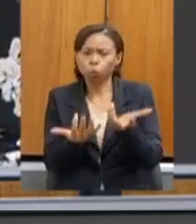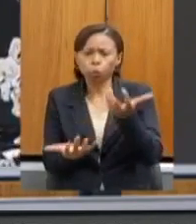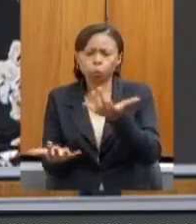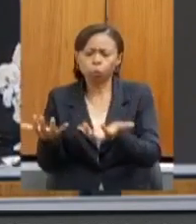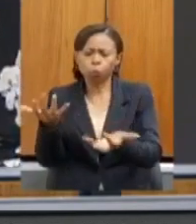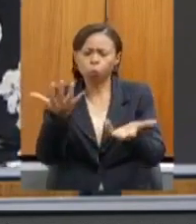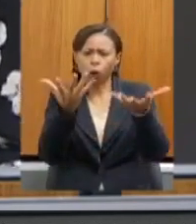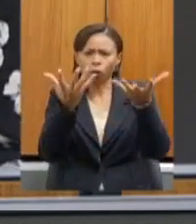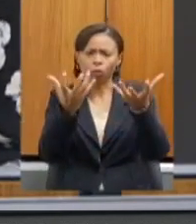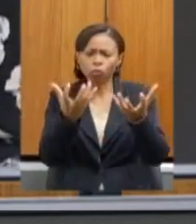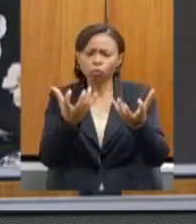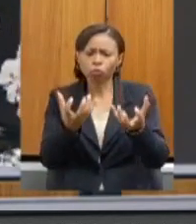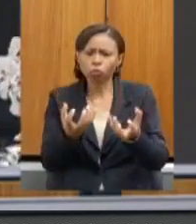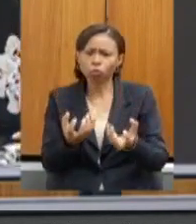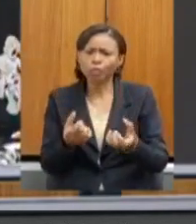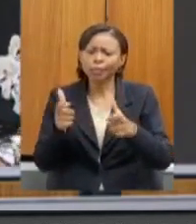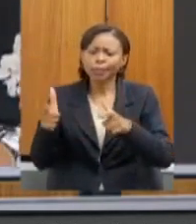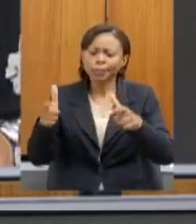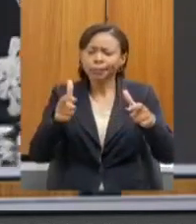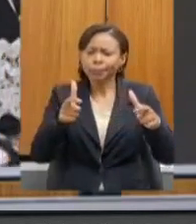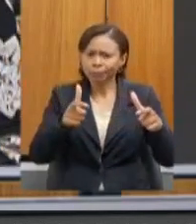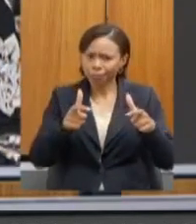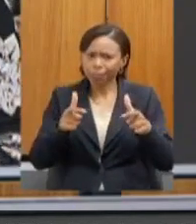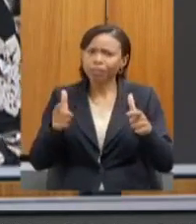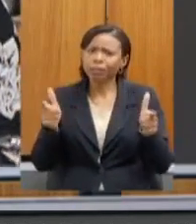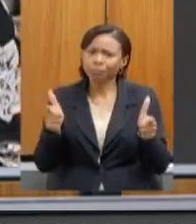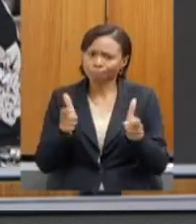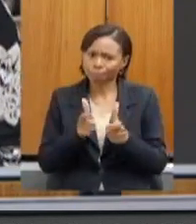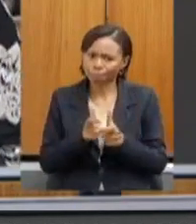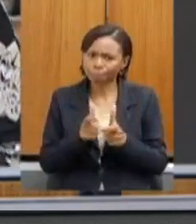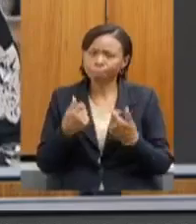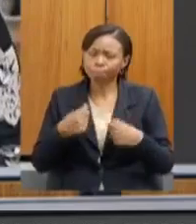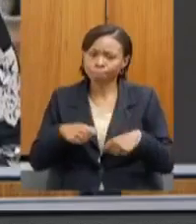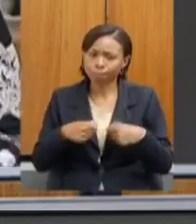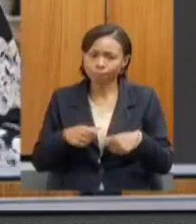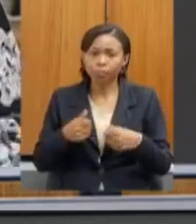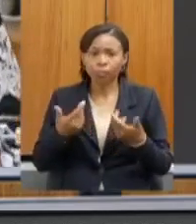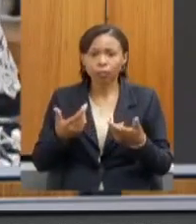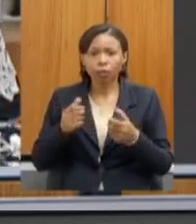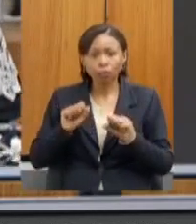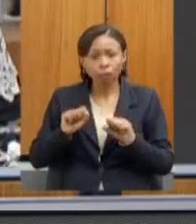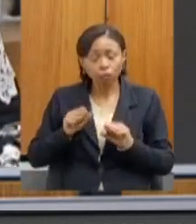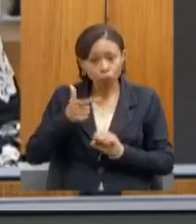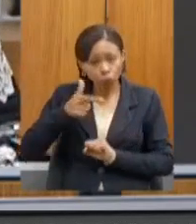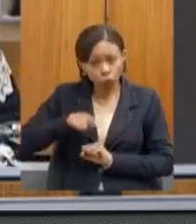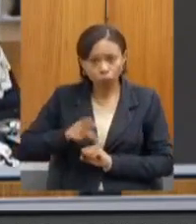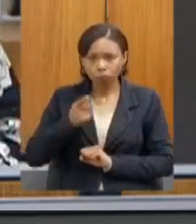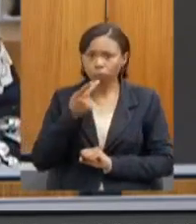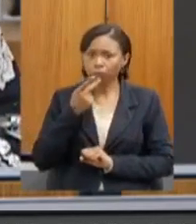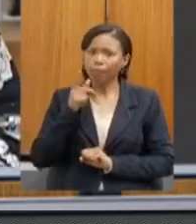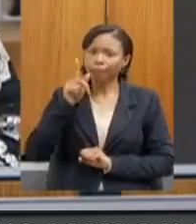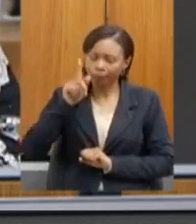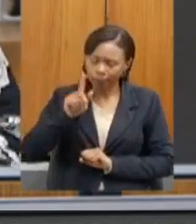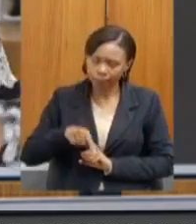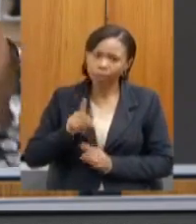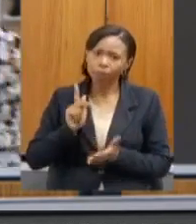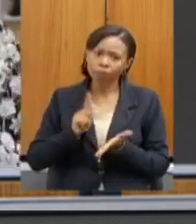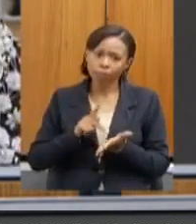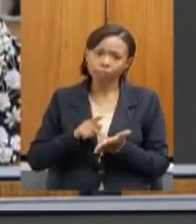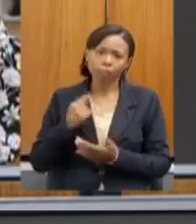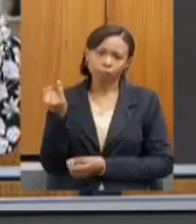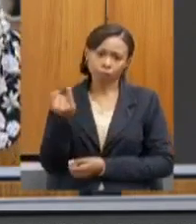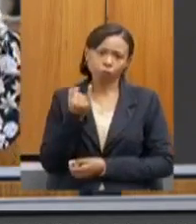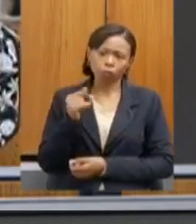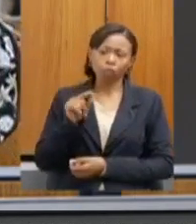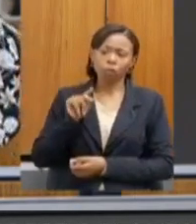queimada dentro das nossas unidades de conservação. Então, reforçar aqui a importância desse ponto